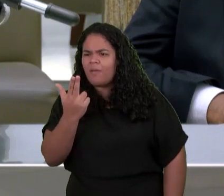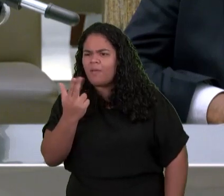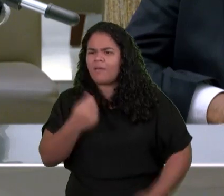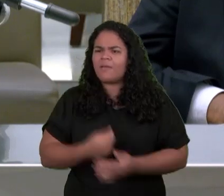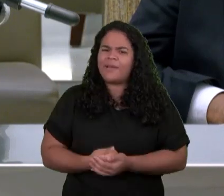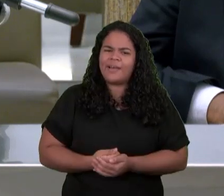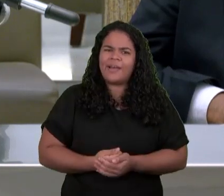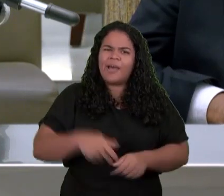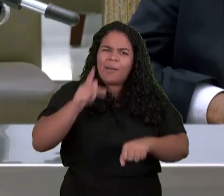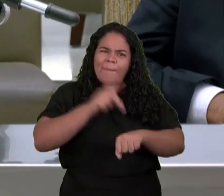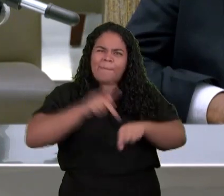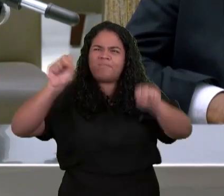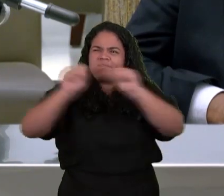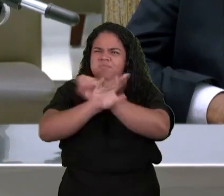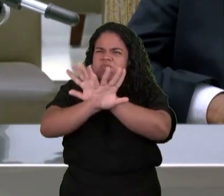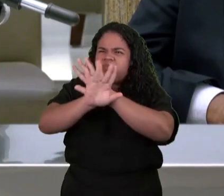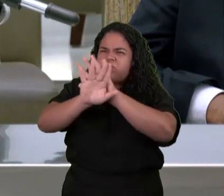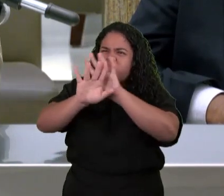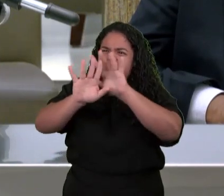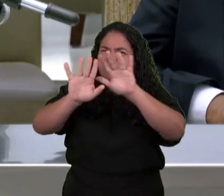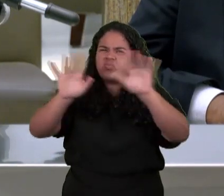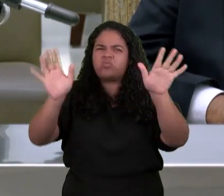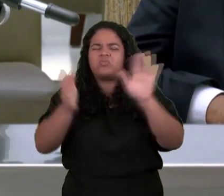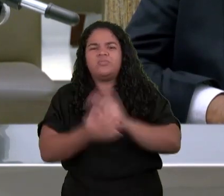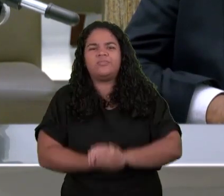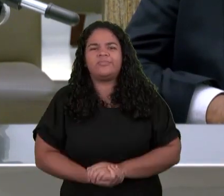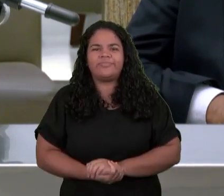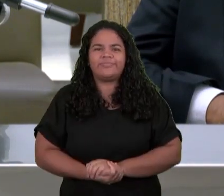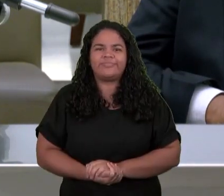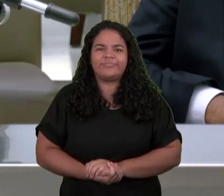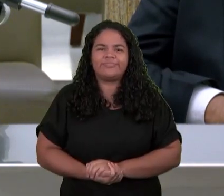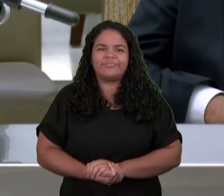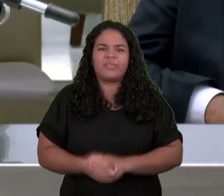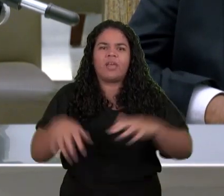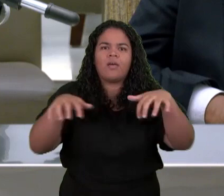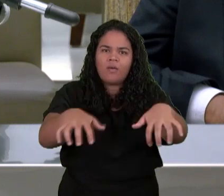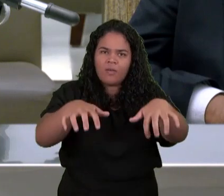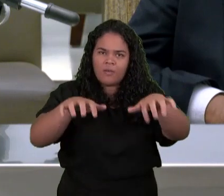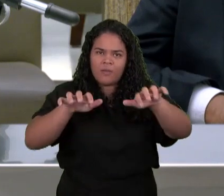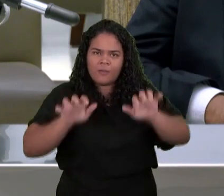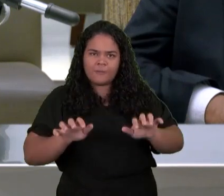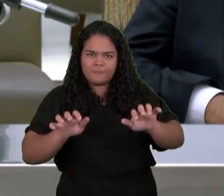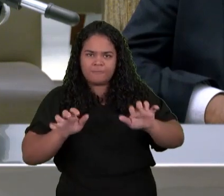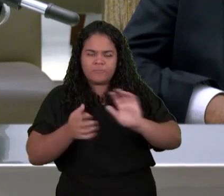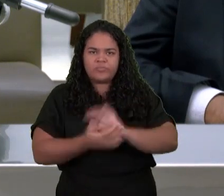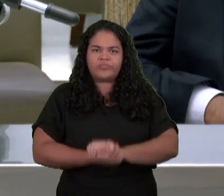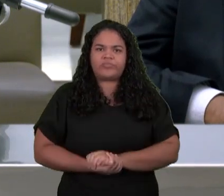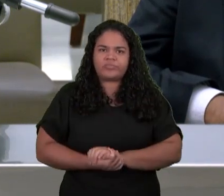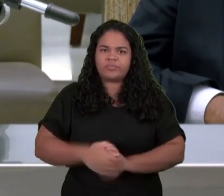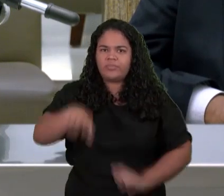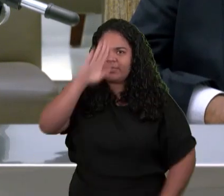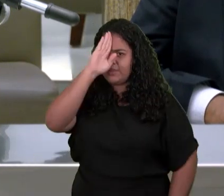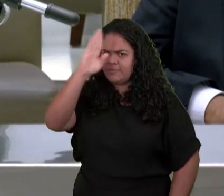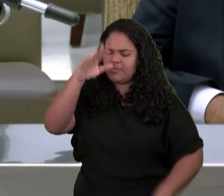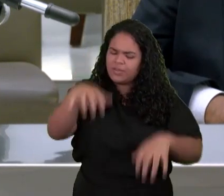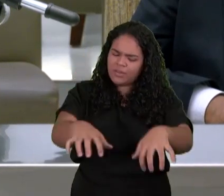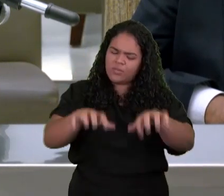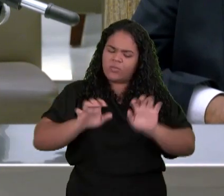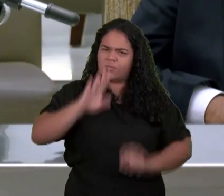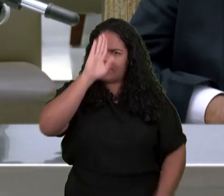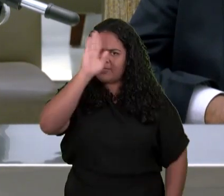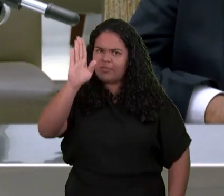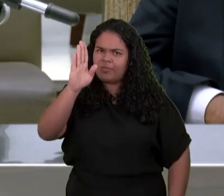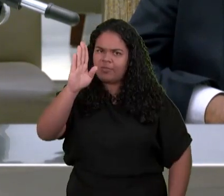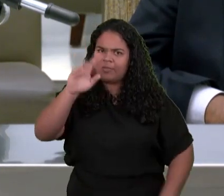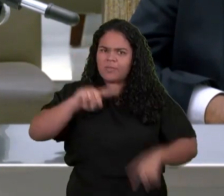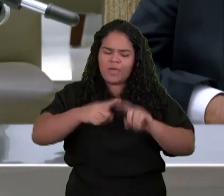Ao redor do trono Havia Vinte e quatro Tronos Interessante Que João diz